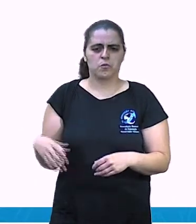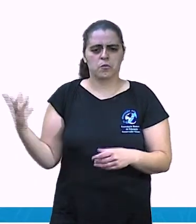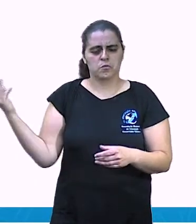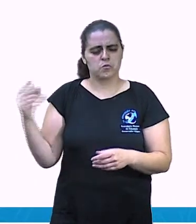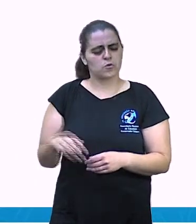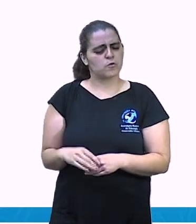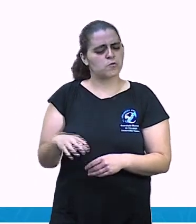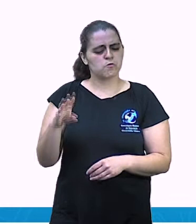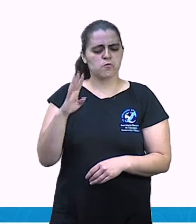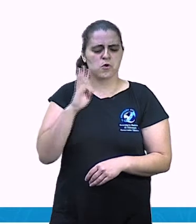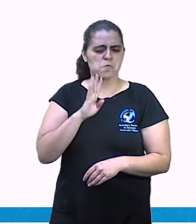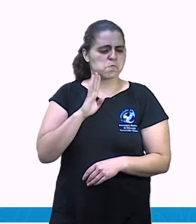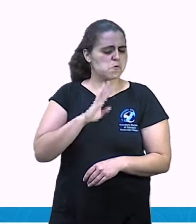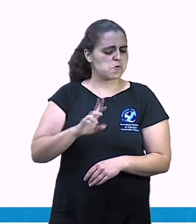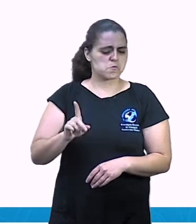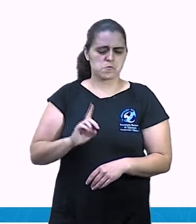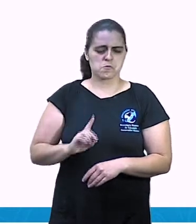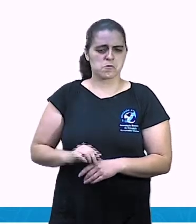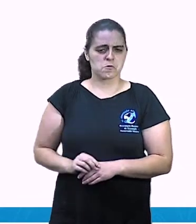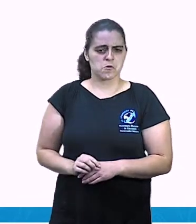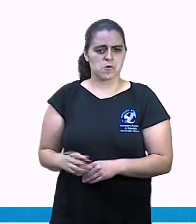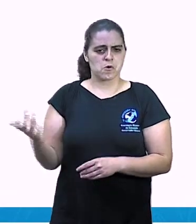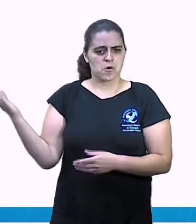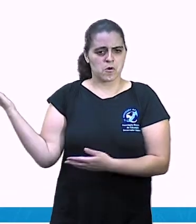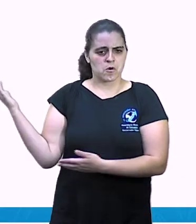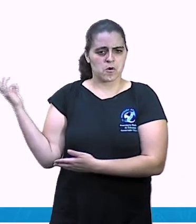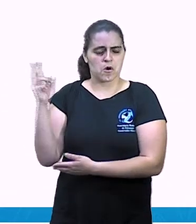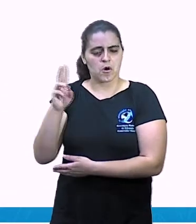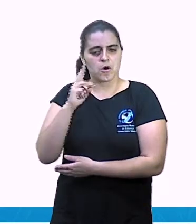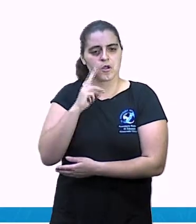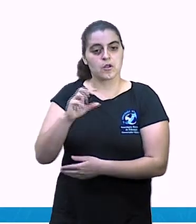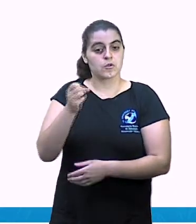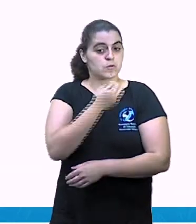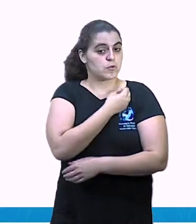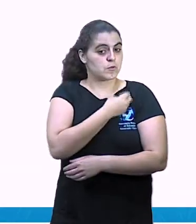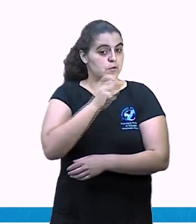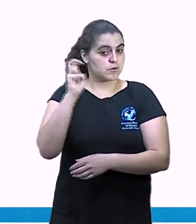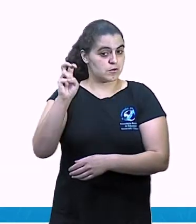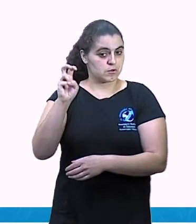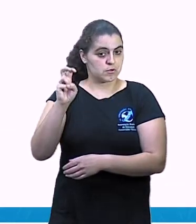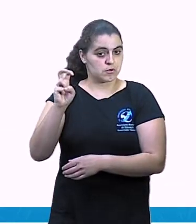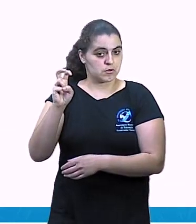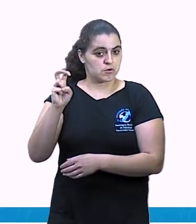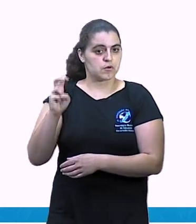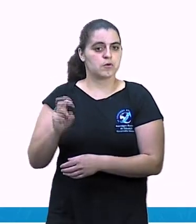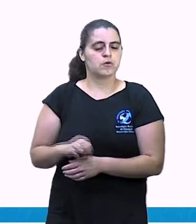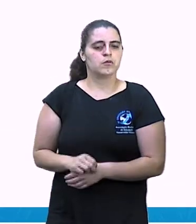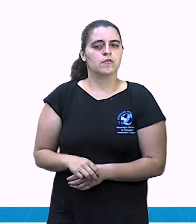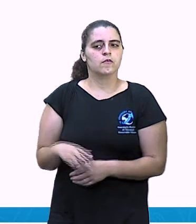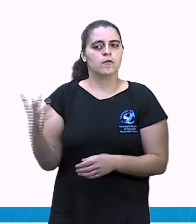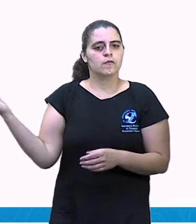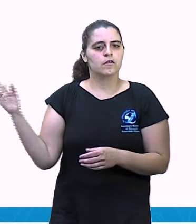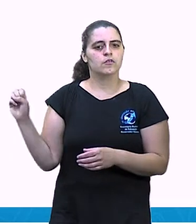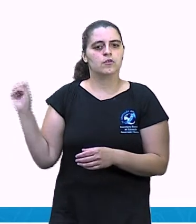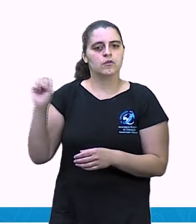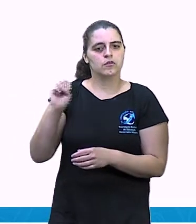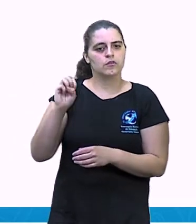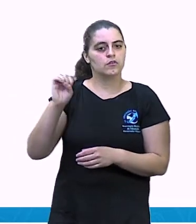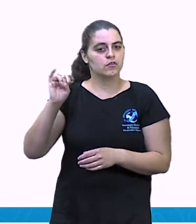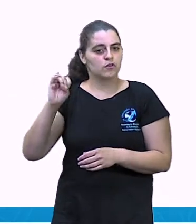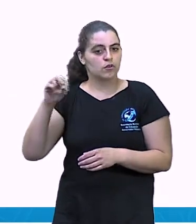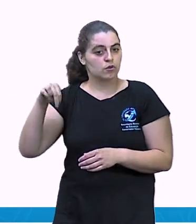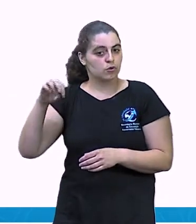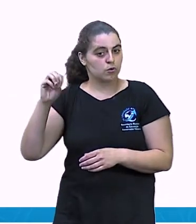nem do homem e nem dos meninos, né? Agora, número 5. Vamos falar sobre sinônimo. Nós já